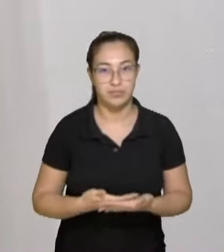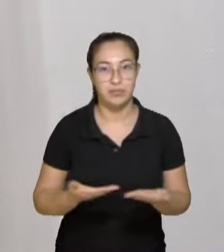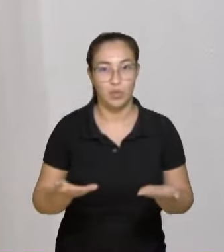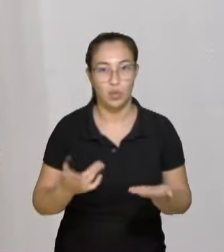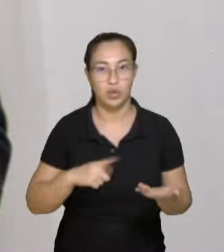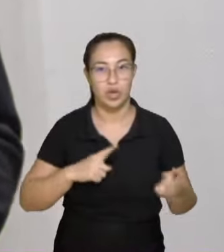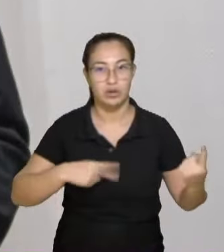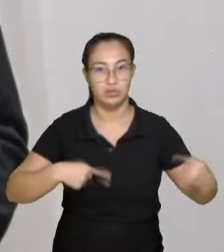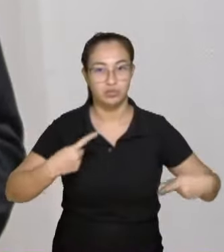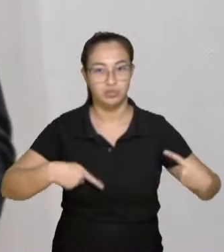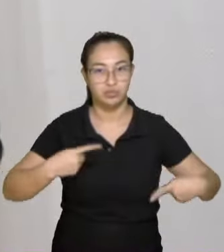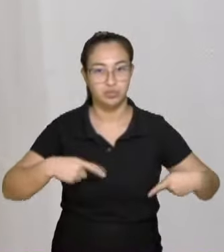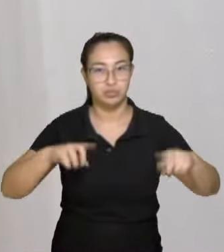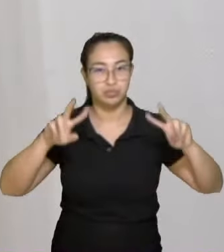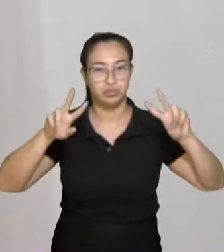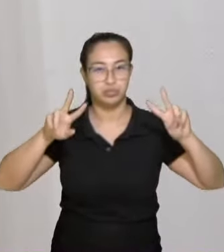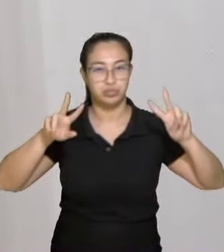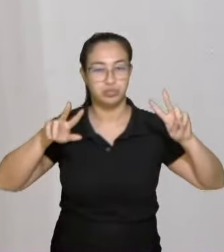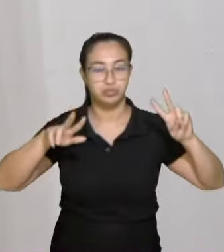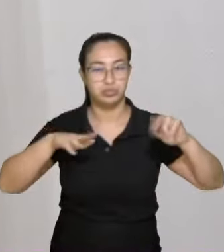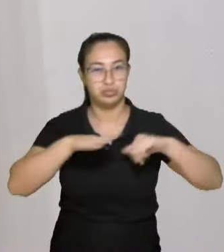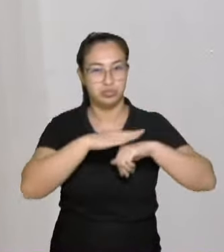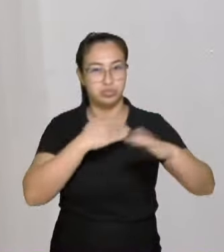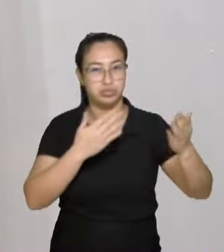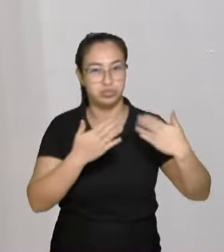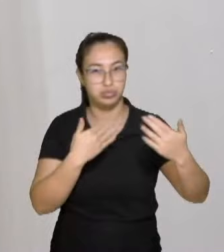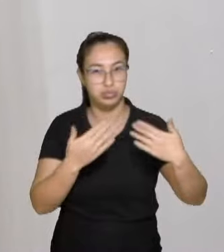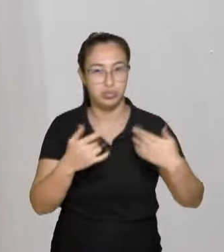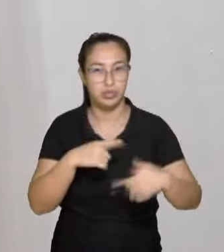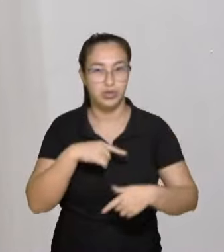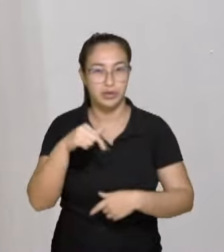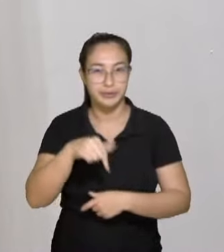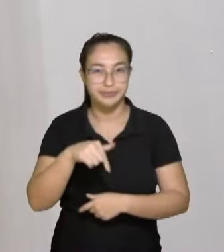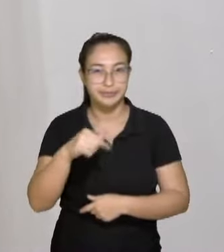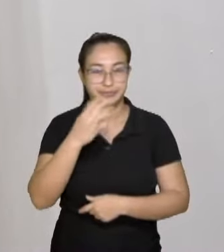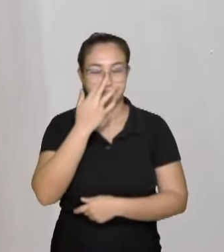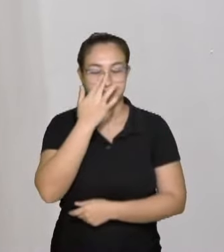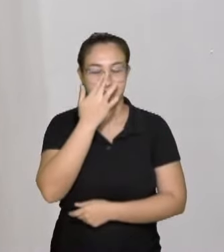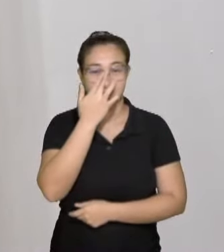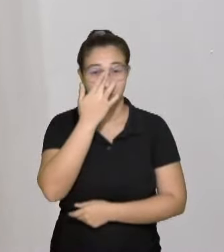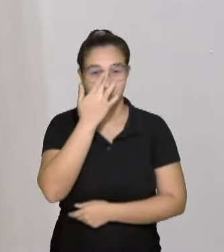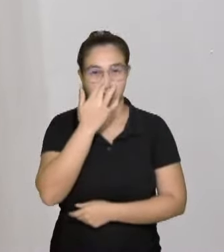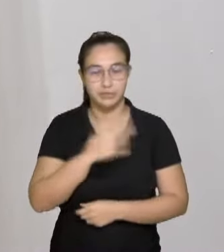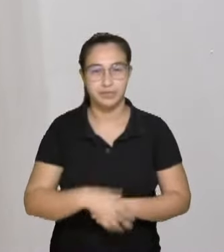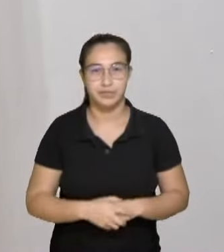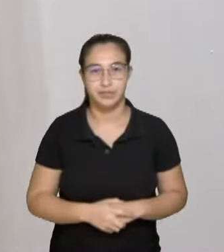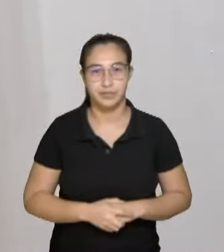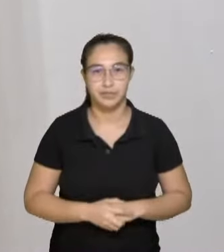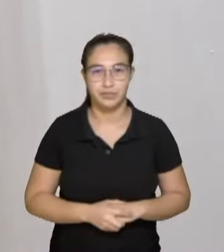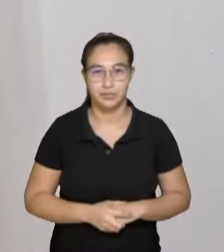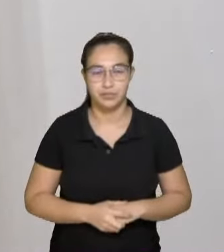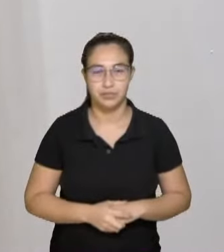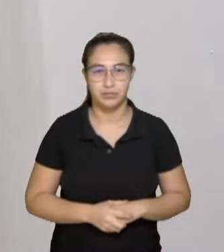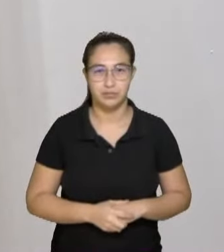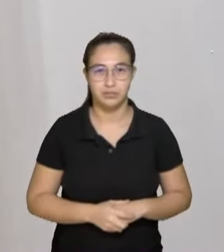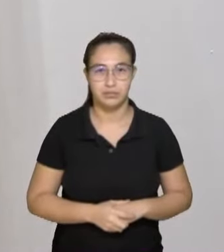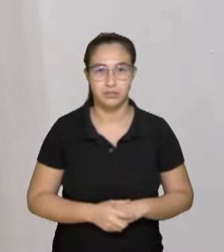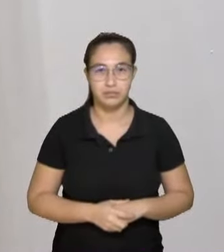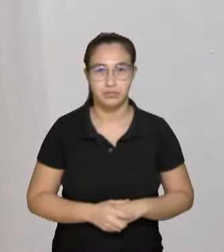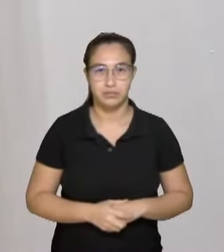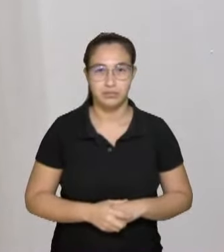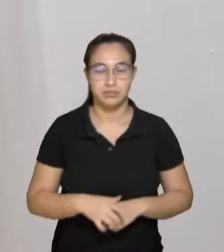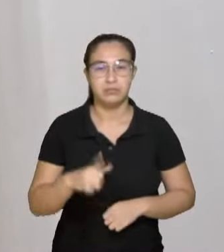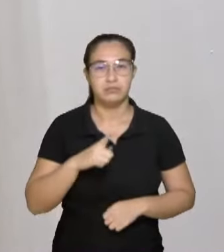um debate muito profícuo na Assembleia Legislativa. E, diante desse grande